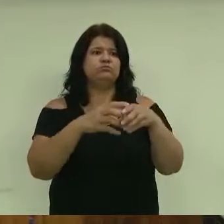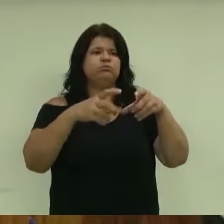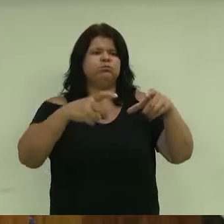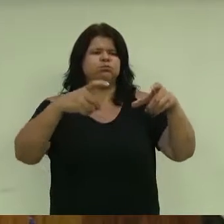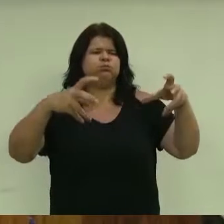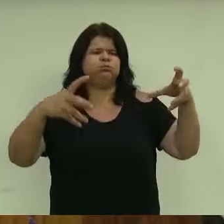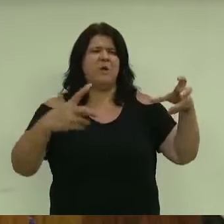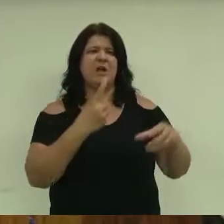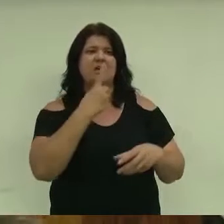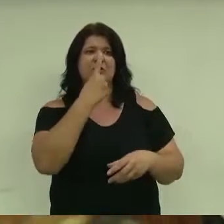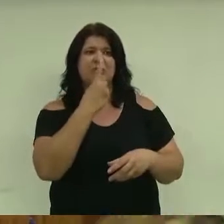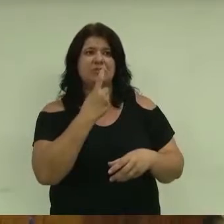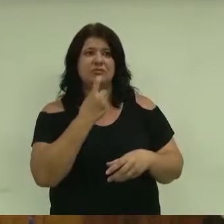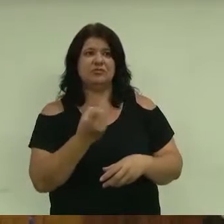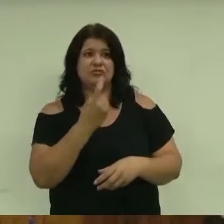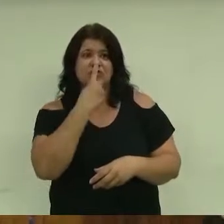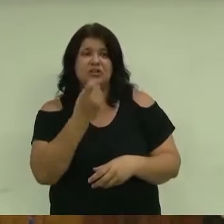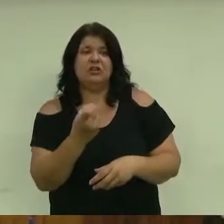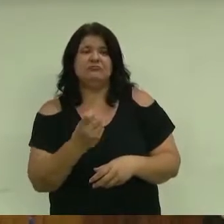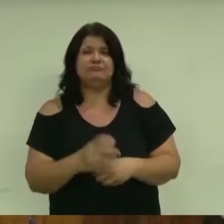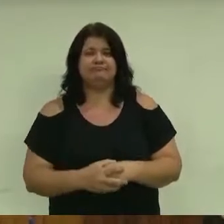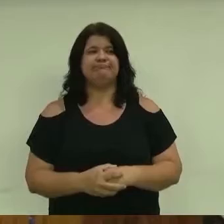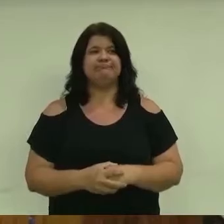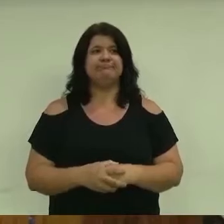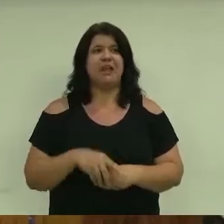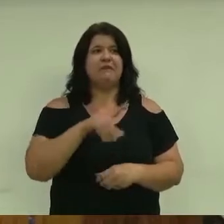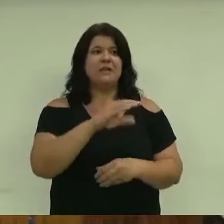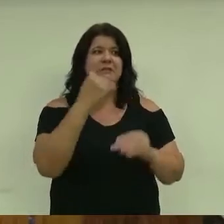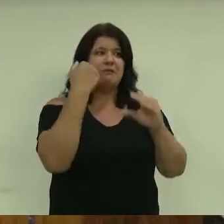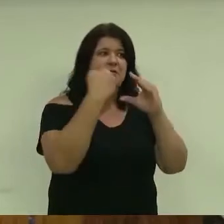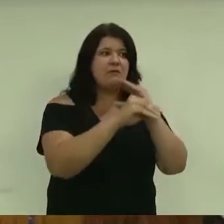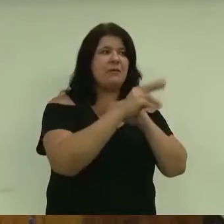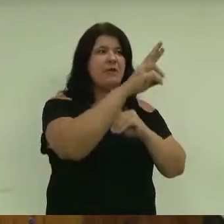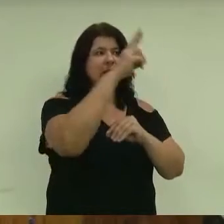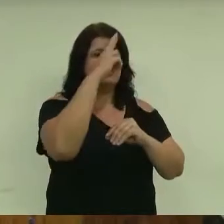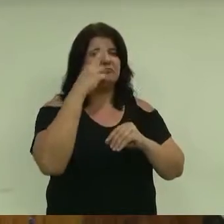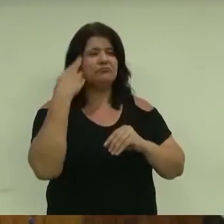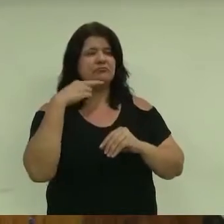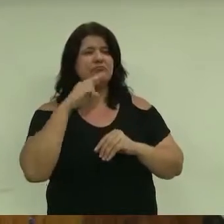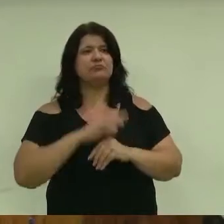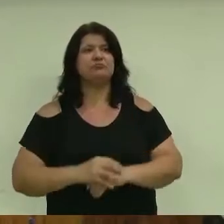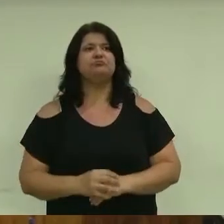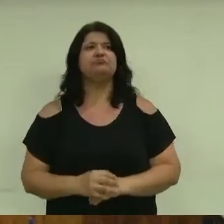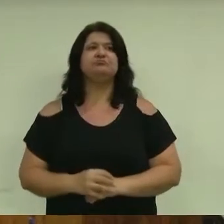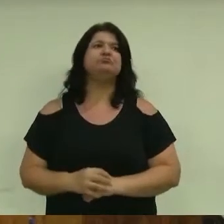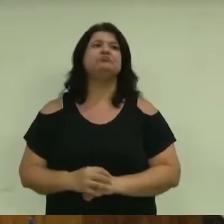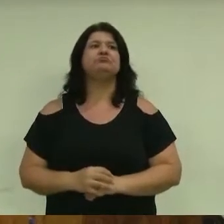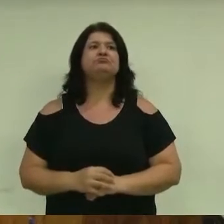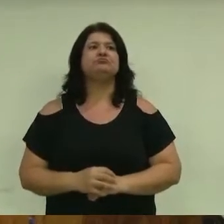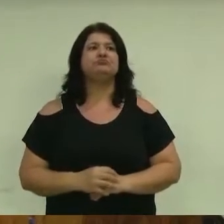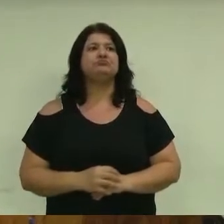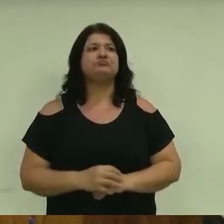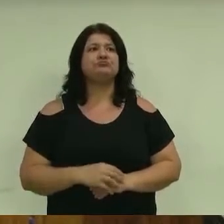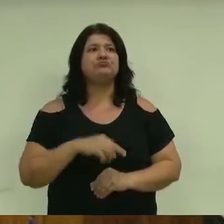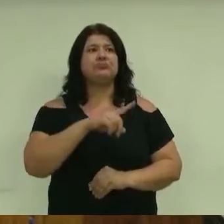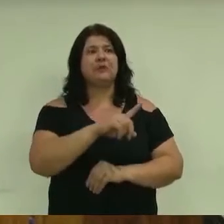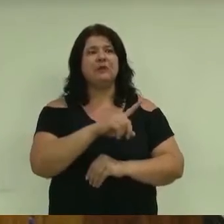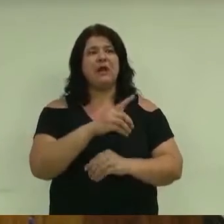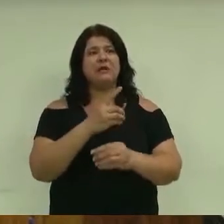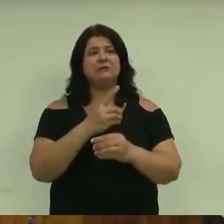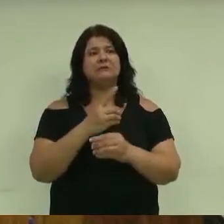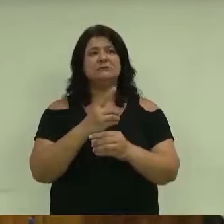encaminhada a indicação de vossa excelência ao executivo municipal. Obrigado, senhor presidente. E a gente fala da Avenida Irmãos Adornos, né?